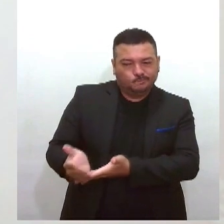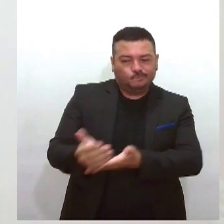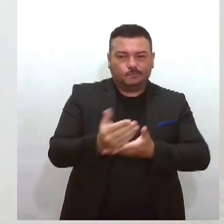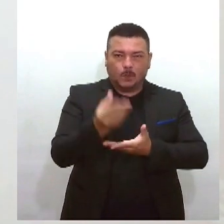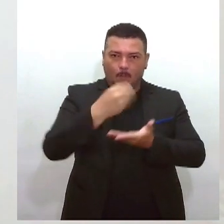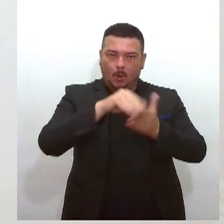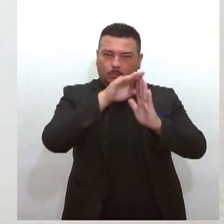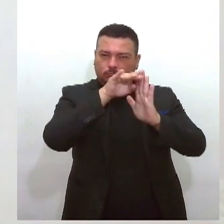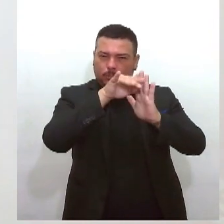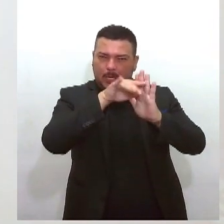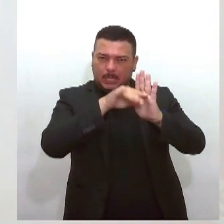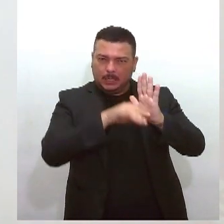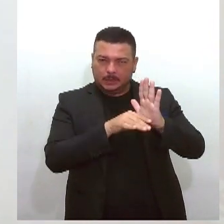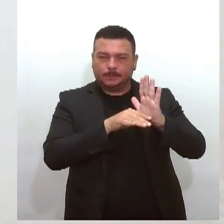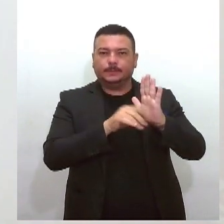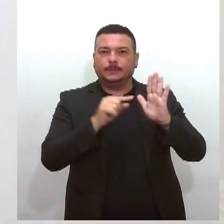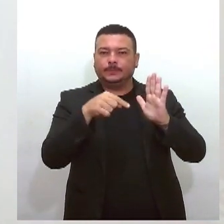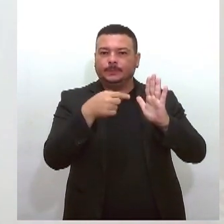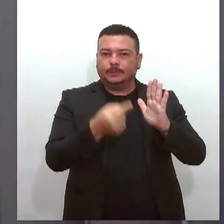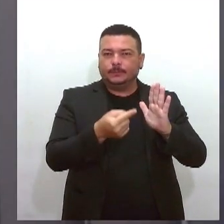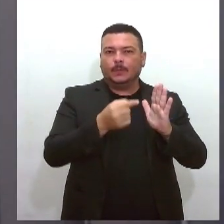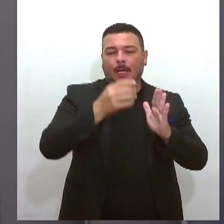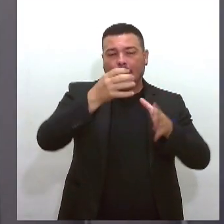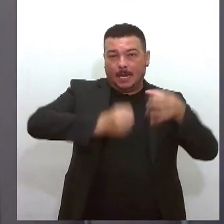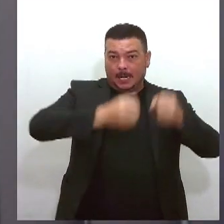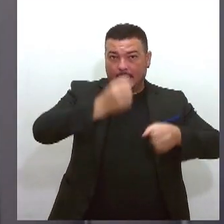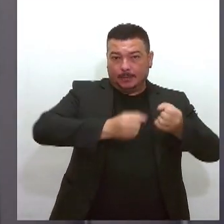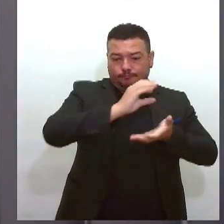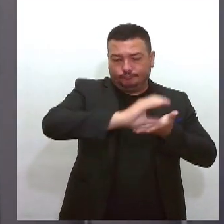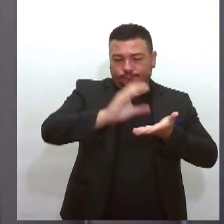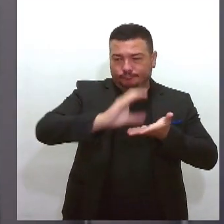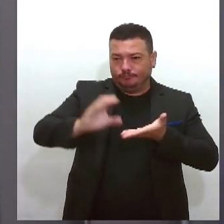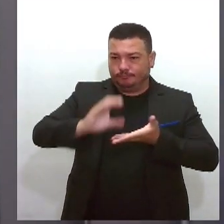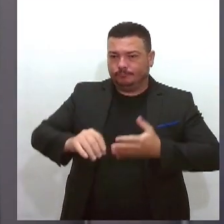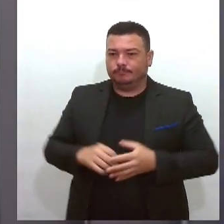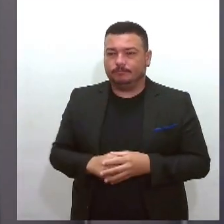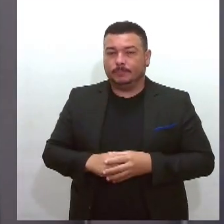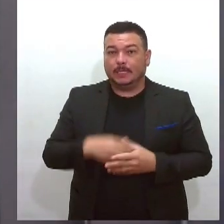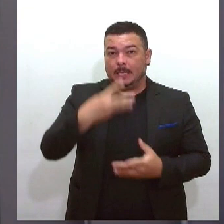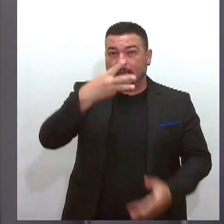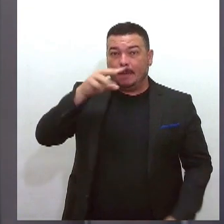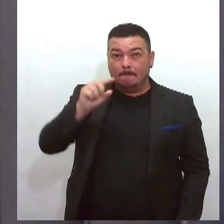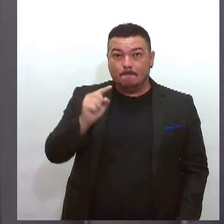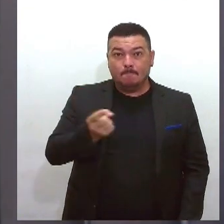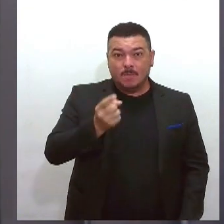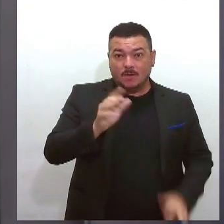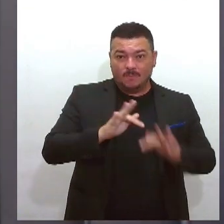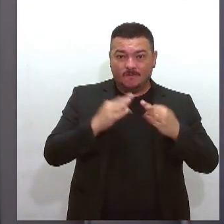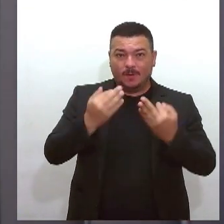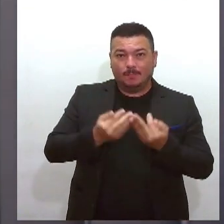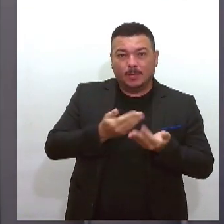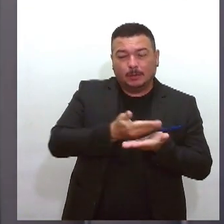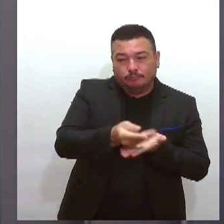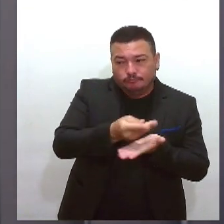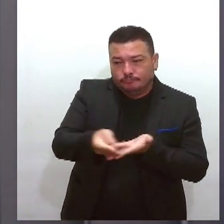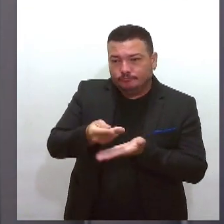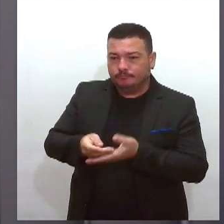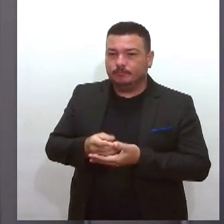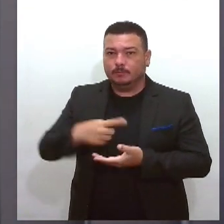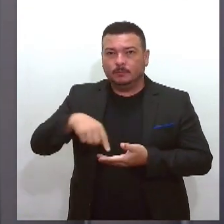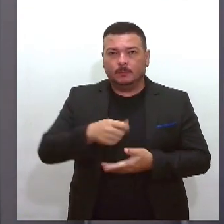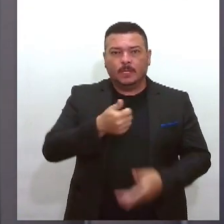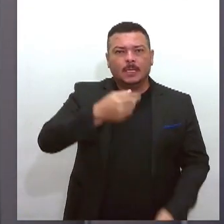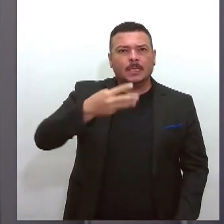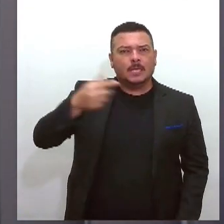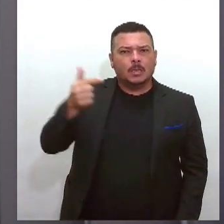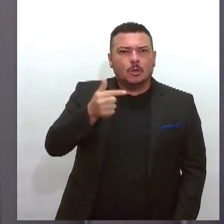distribuímos esse leite. Eu falei aqui das 3 mil famílias que serão atendidas? Isso. E os produtores serão 132, isso mesmo?